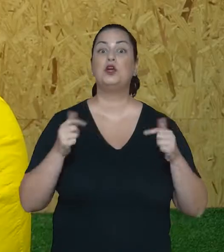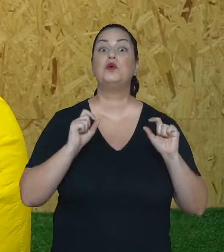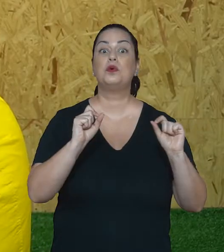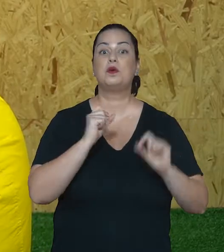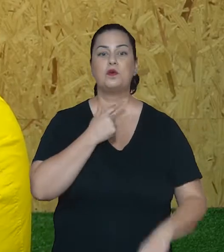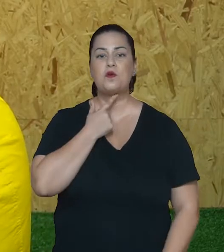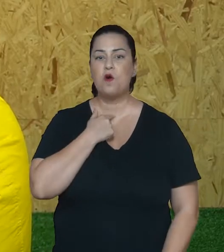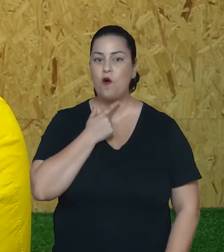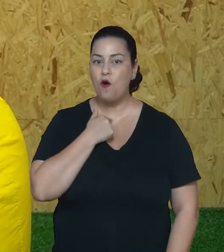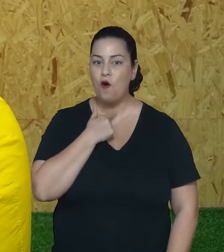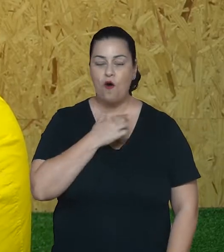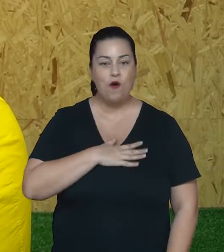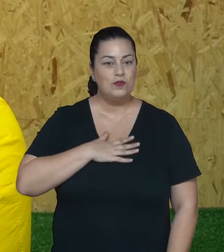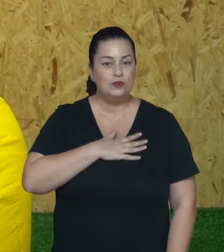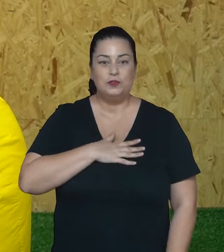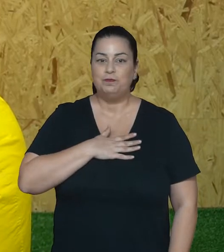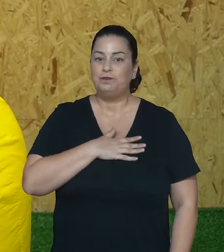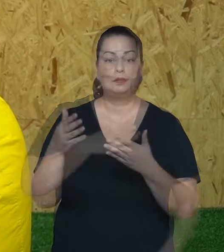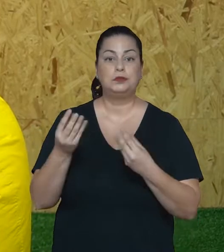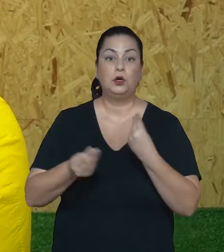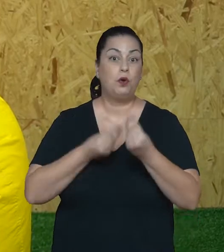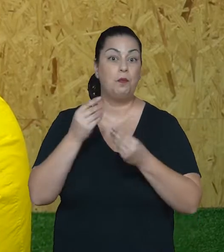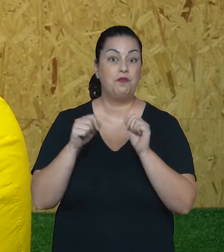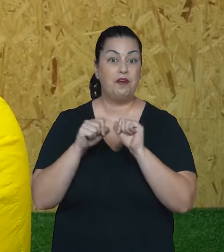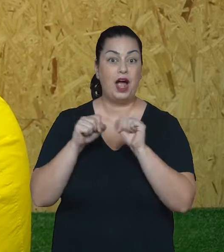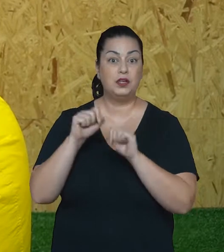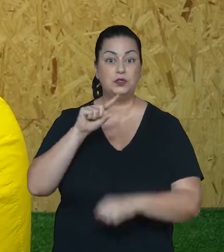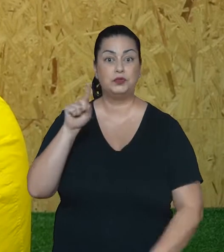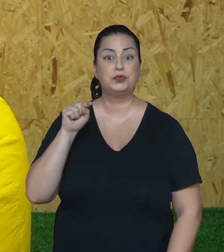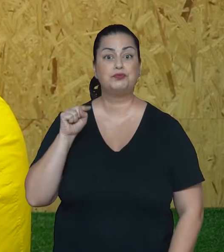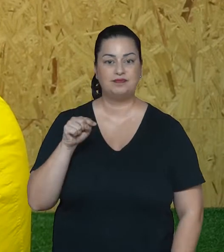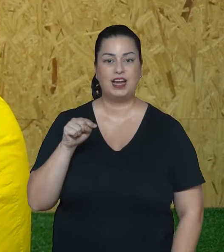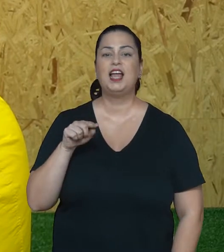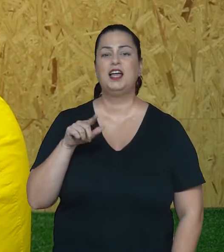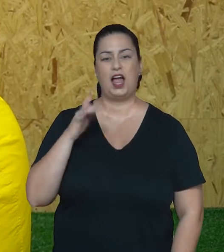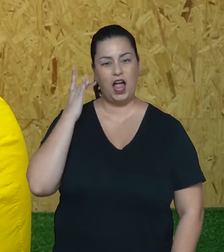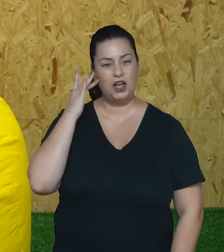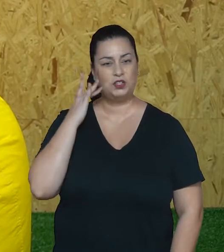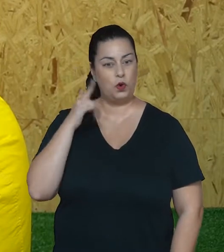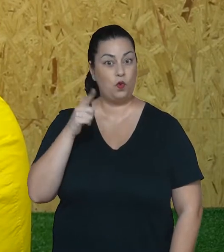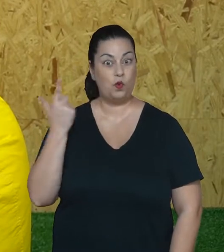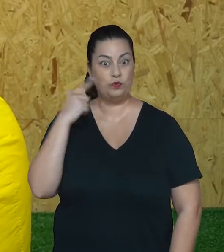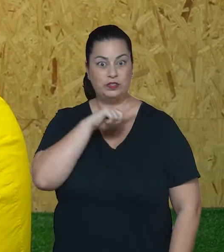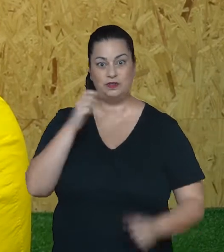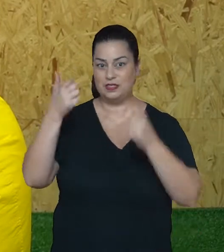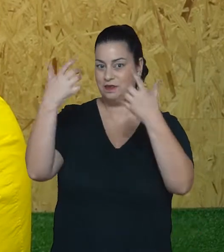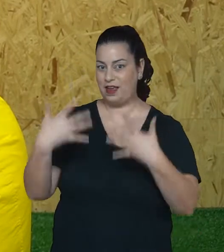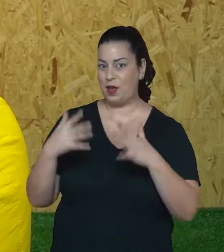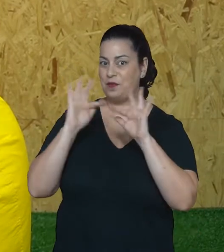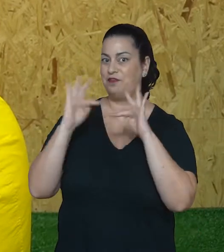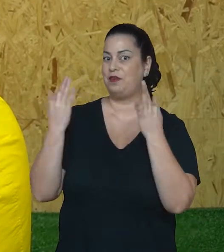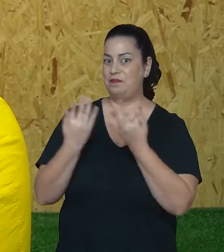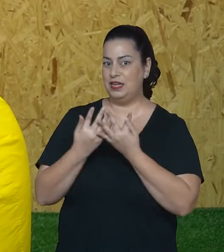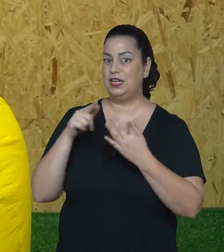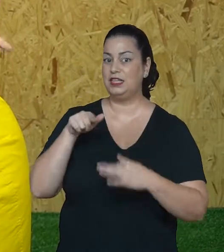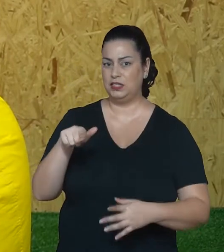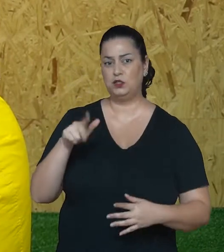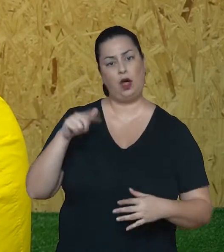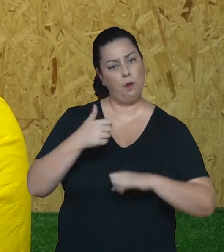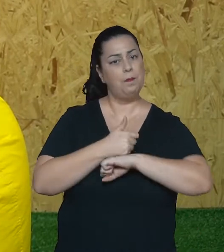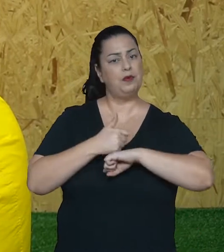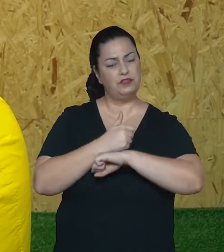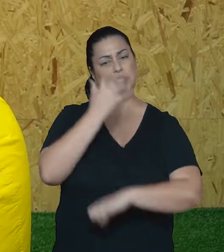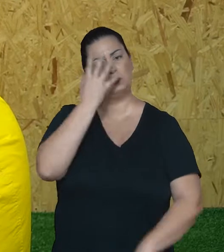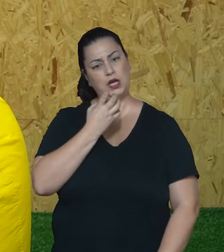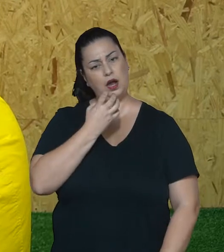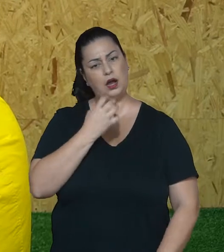Uma coisa que eu gosto é de música. Mas, mestre Gato, se eu escolher o percurso da música na UDESC, será que eu